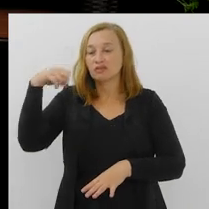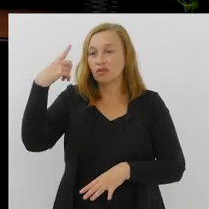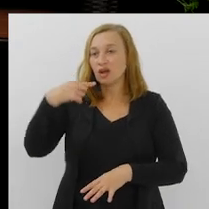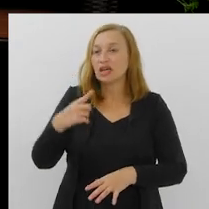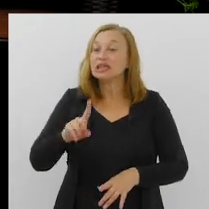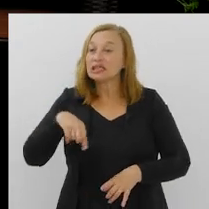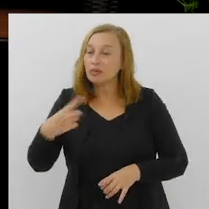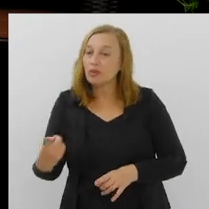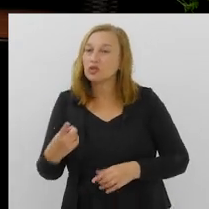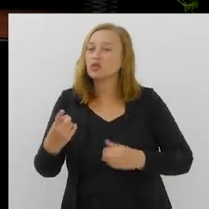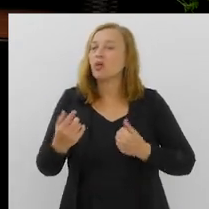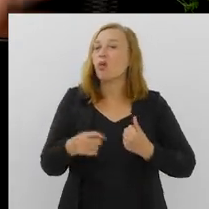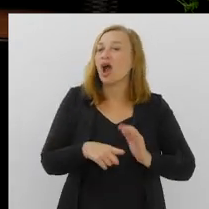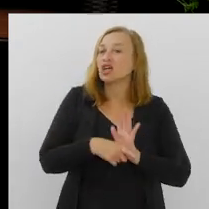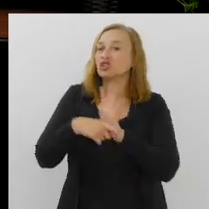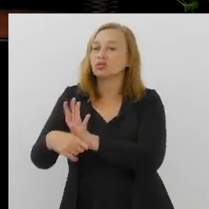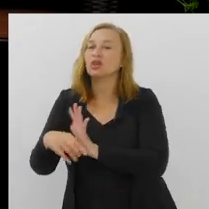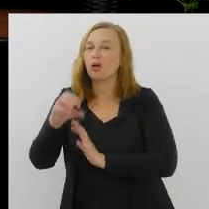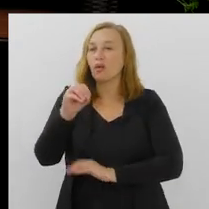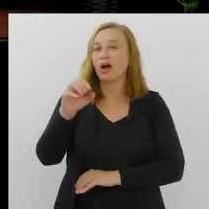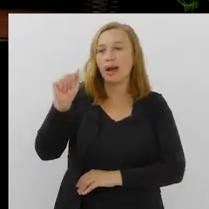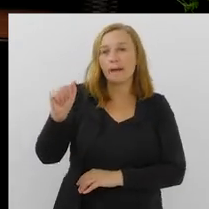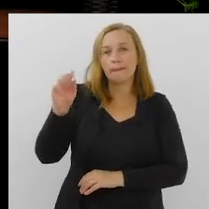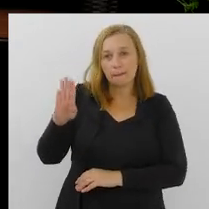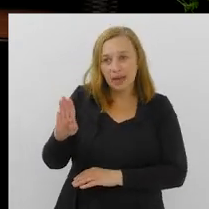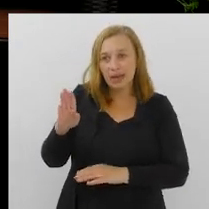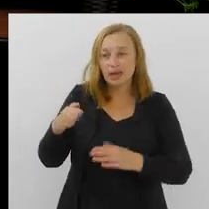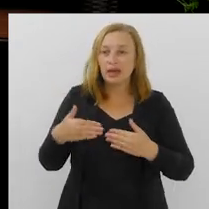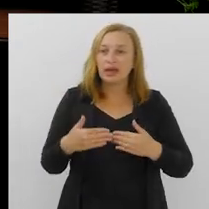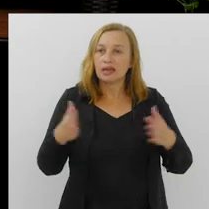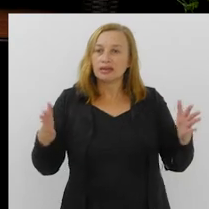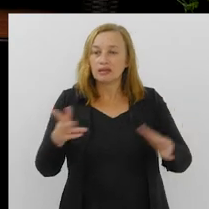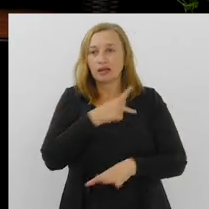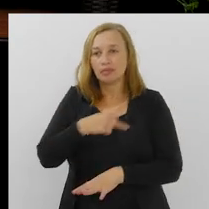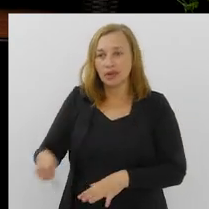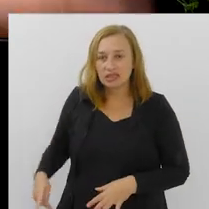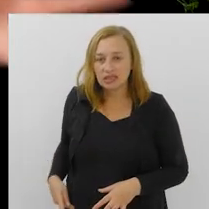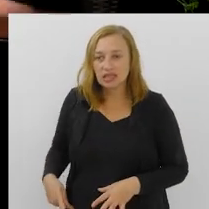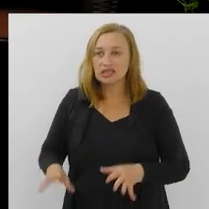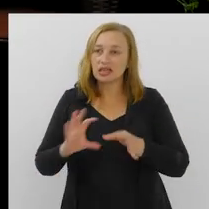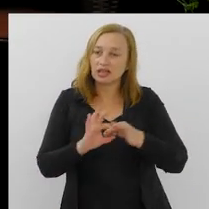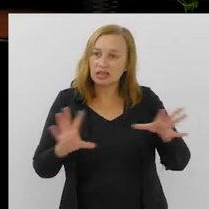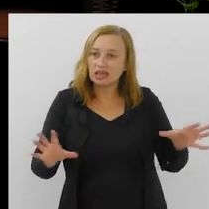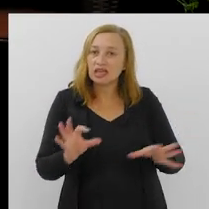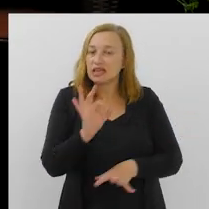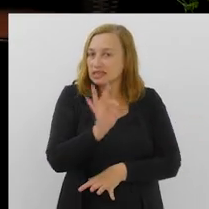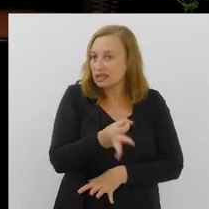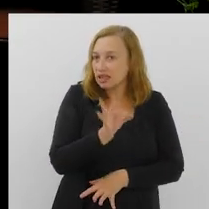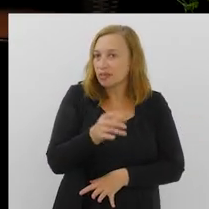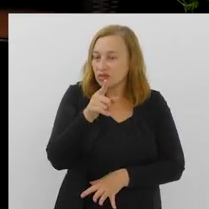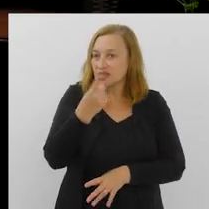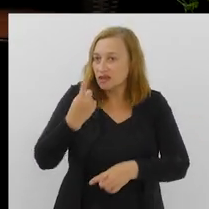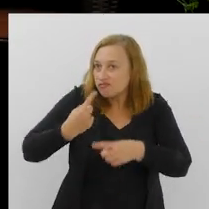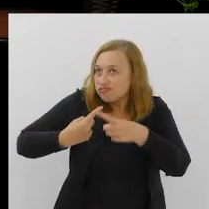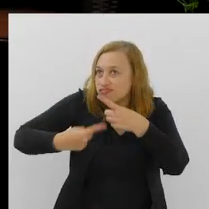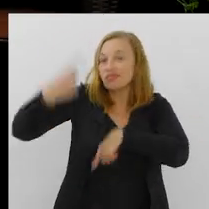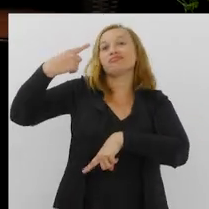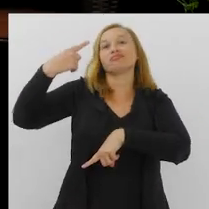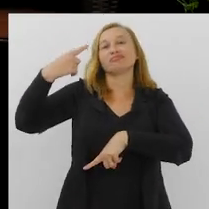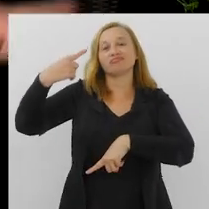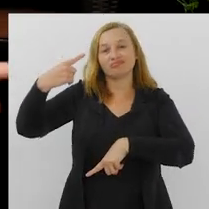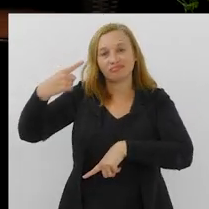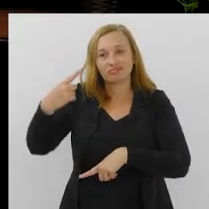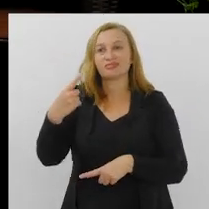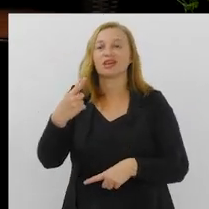seu início da advocacia. E aí depois, com a ajuda da OAB, com a porta aberta que a nossa presidência deixa,